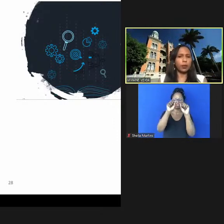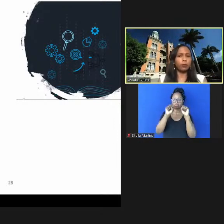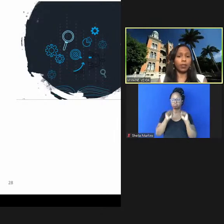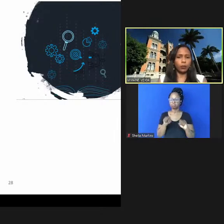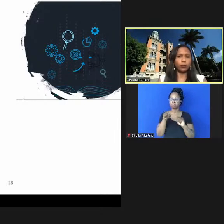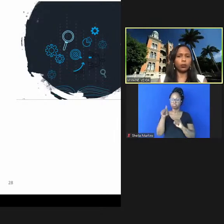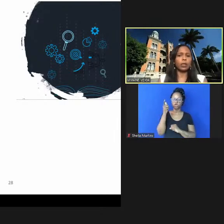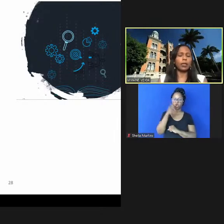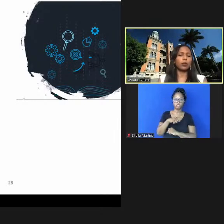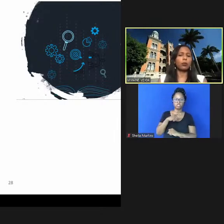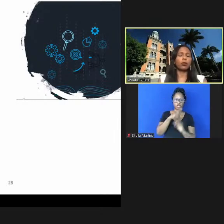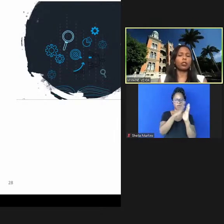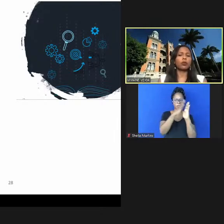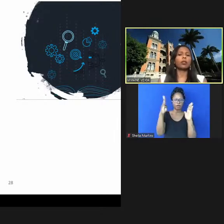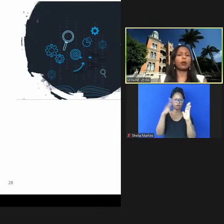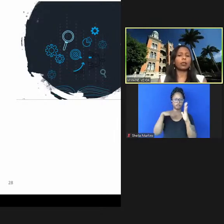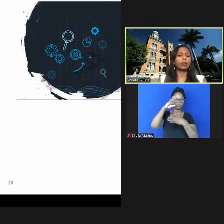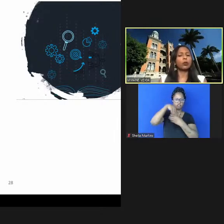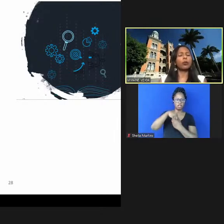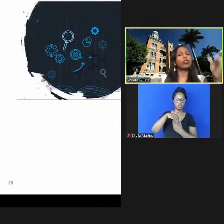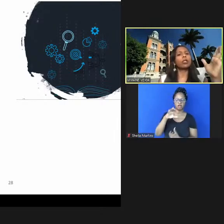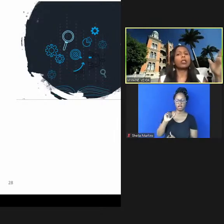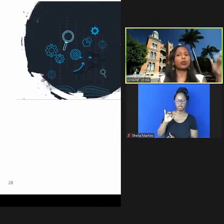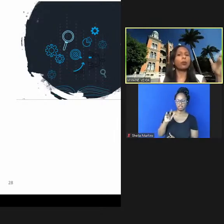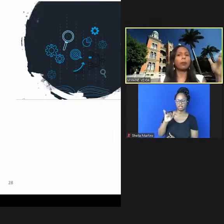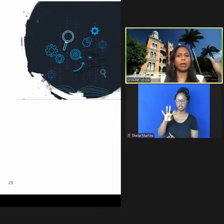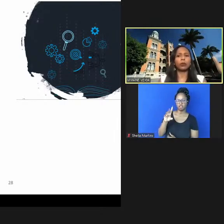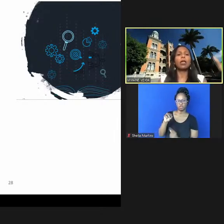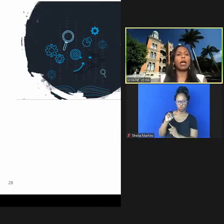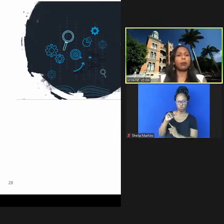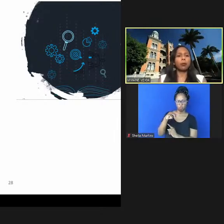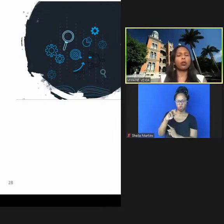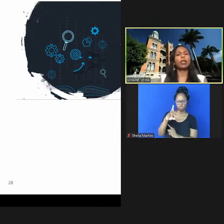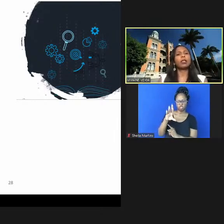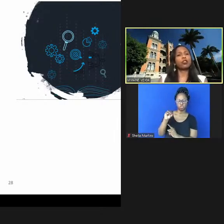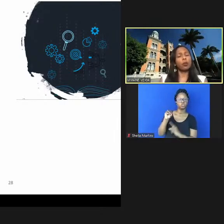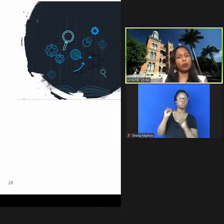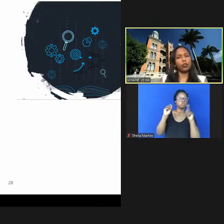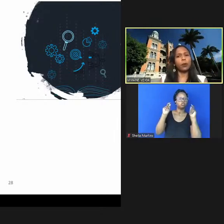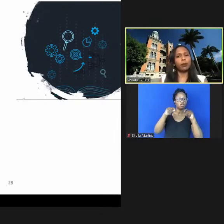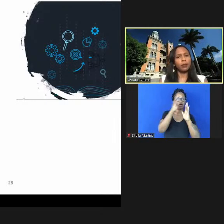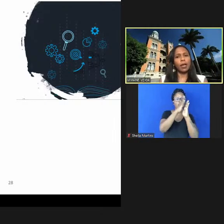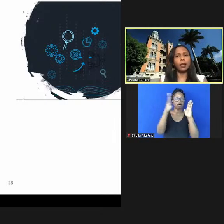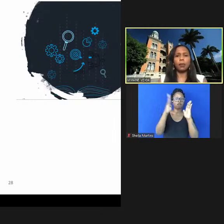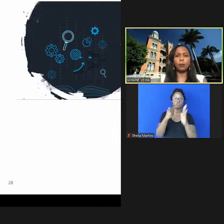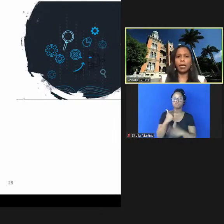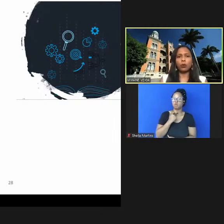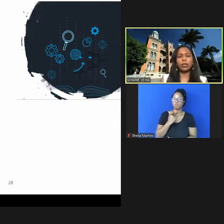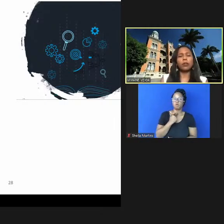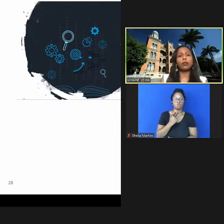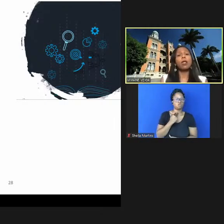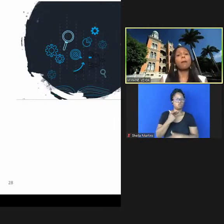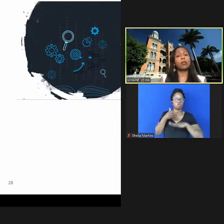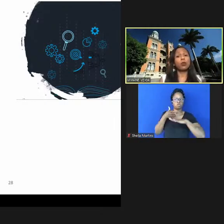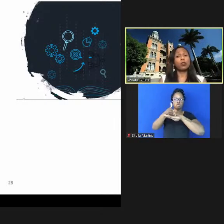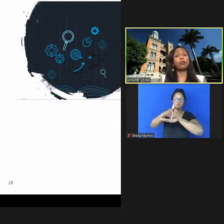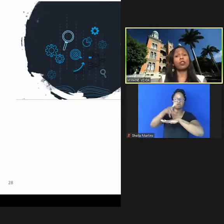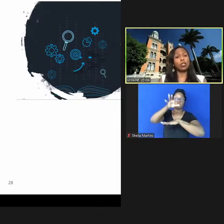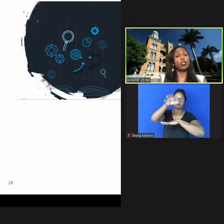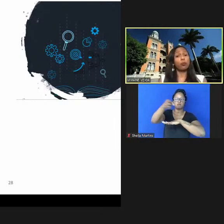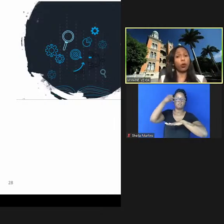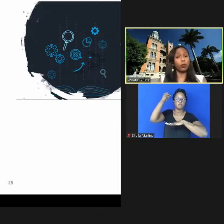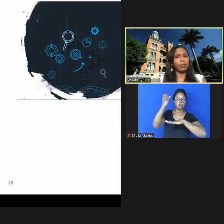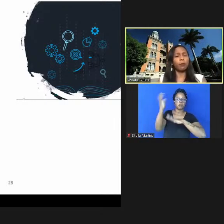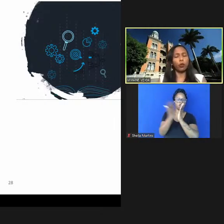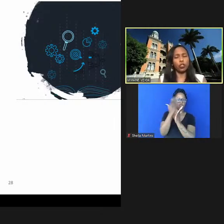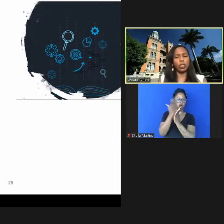coleção dentro do catálogo Mourisco que é o catálogo Mourisco em texto completo na biblioteca eles não podiam entrar e pegar o livro mas os livros